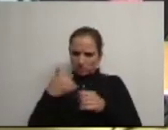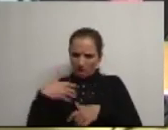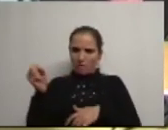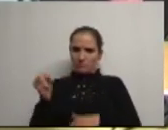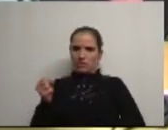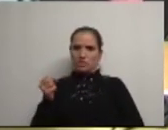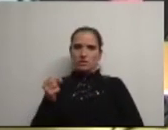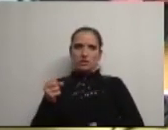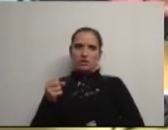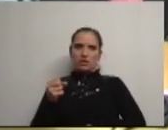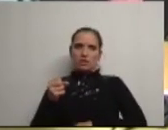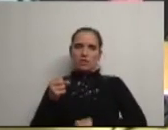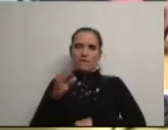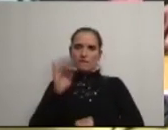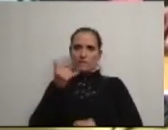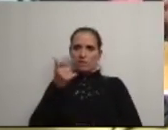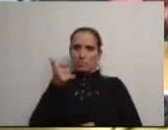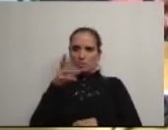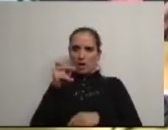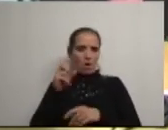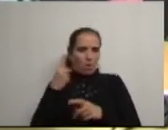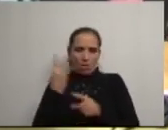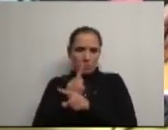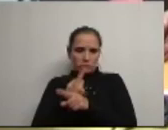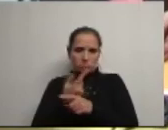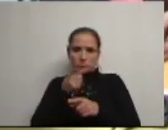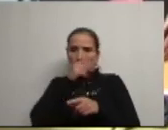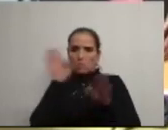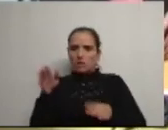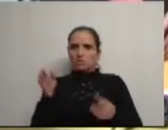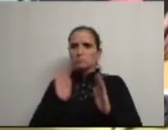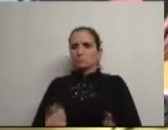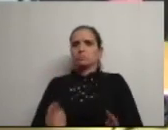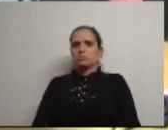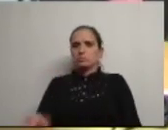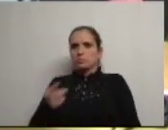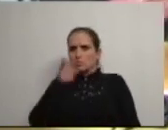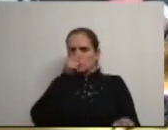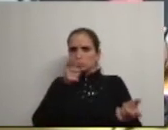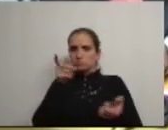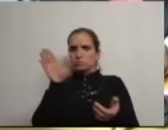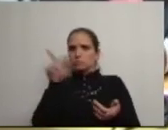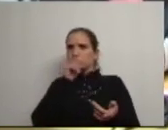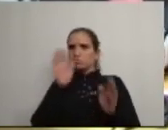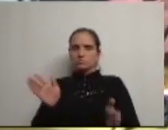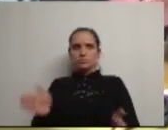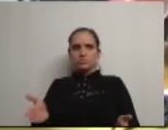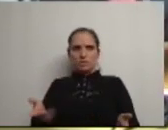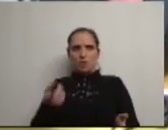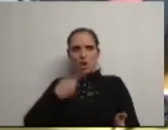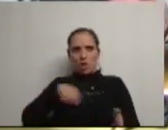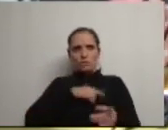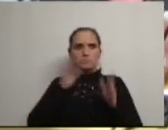levar fibra ou levar seja o que for para os pássaros eles não necessitam disto nós temos de ter nós temos